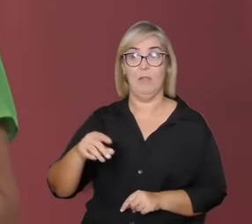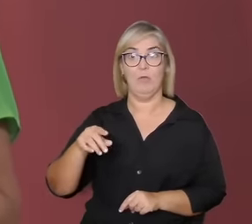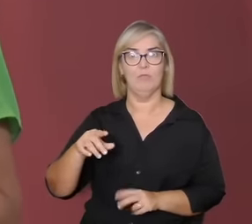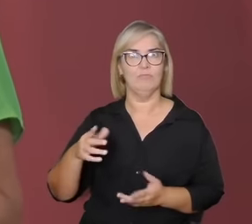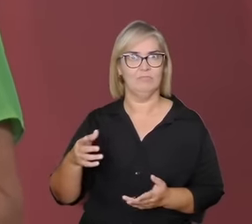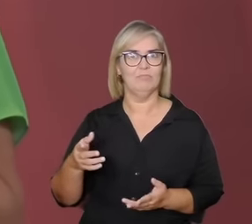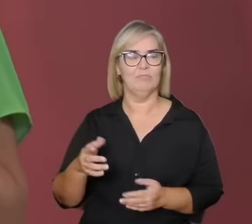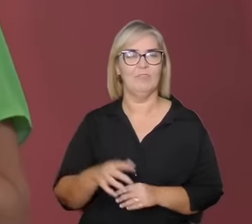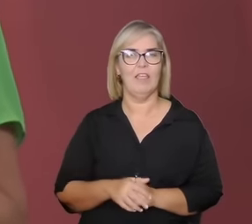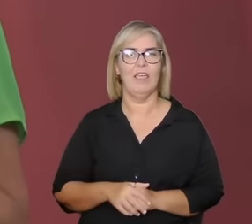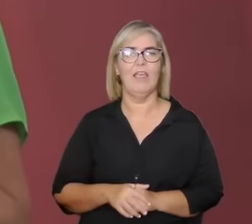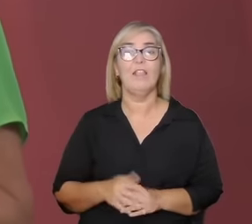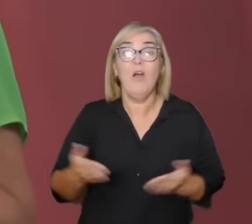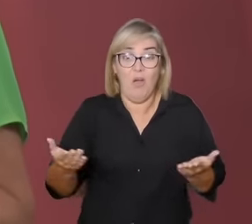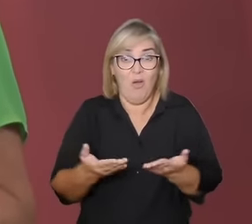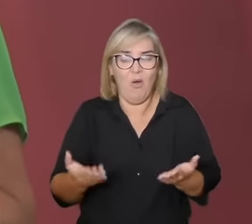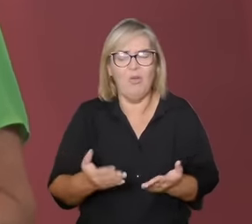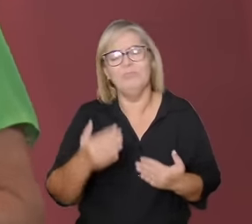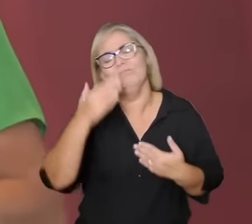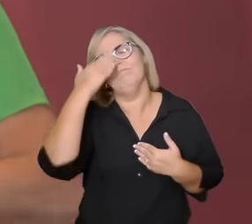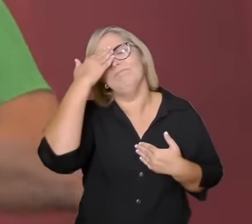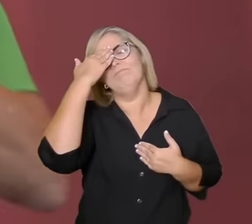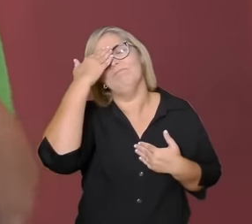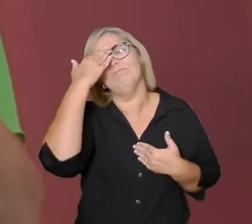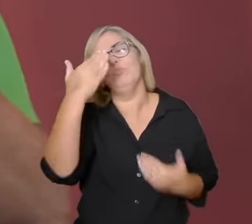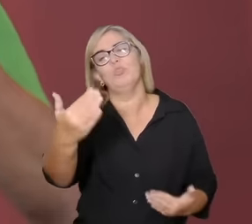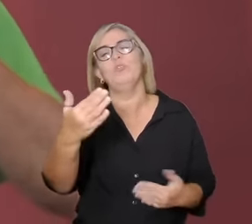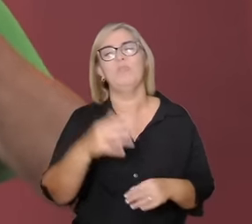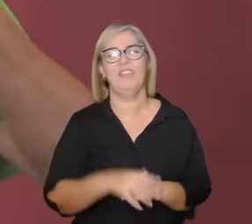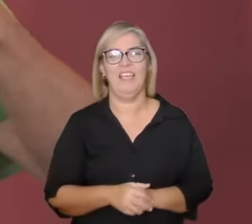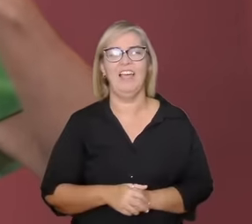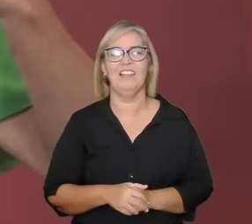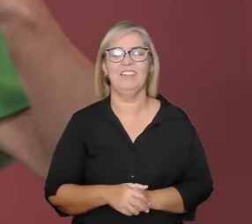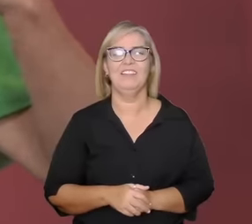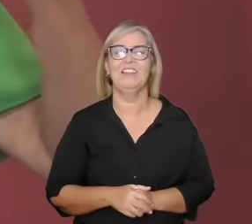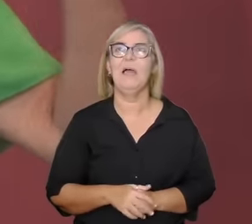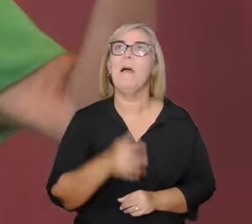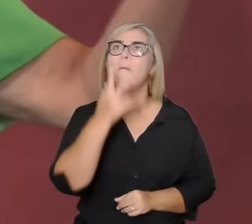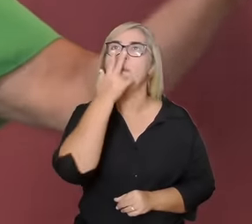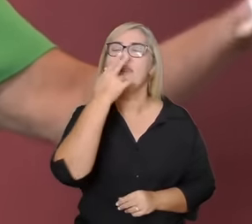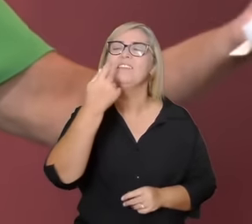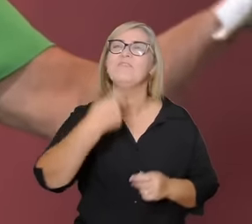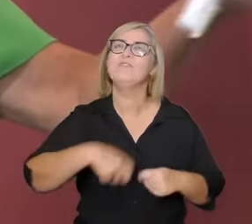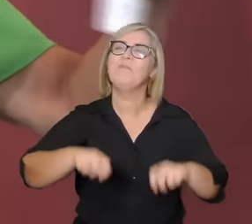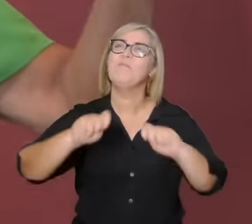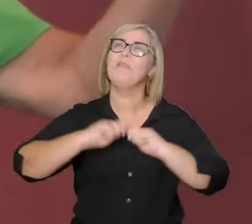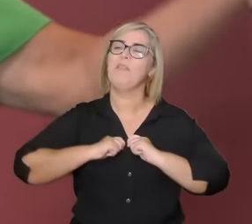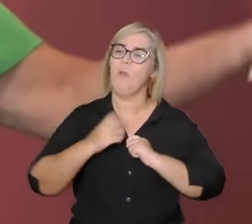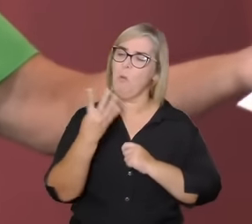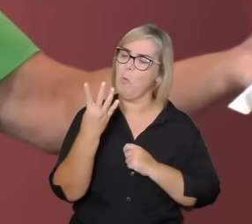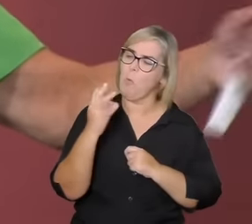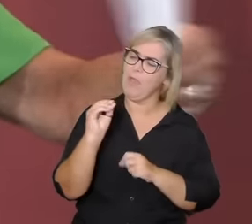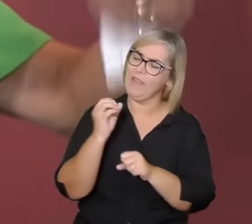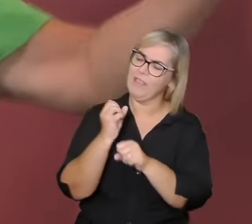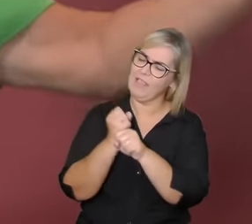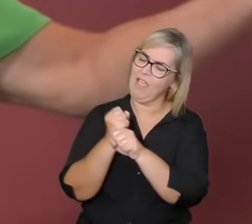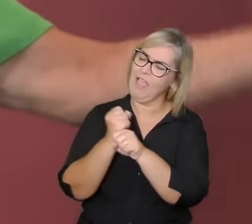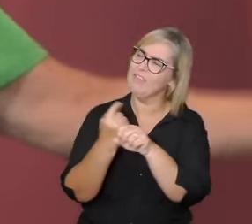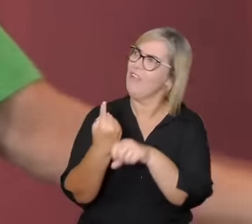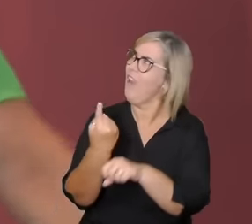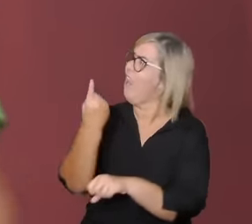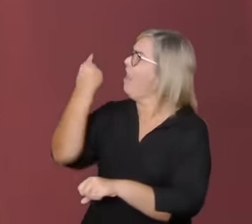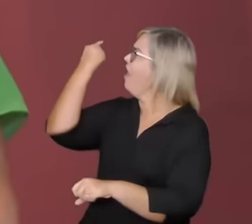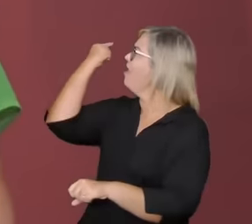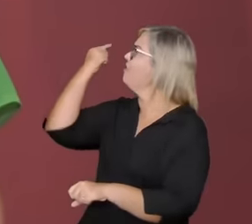obrigada por você ter feito com que eu há 40 anos ouvisse do meu